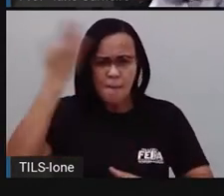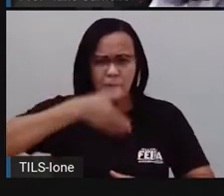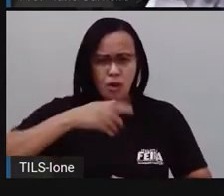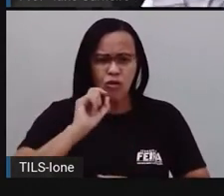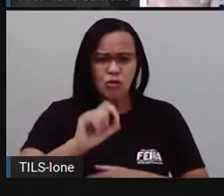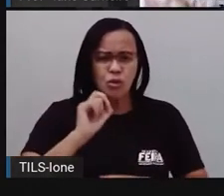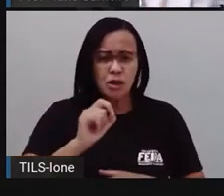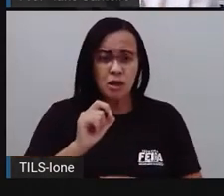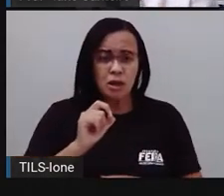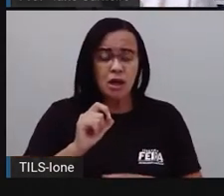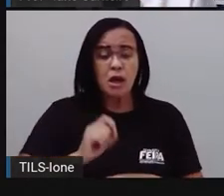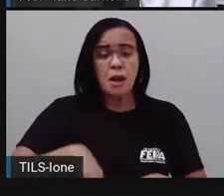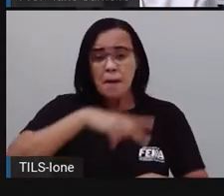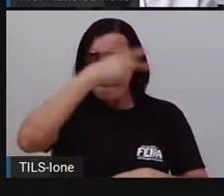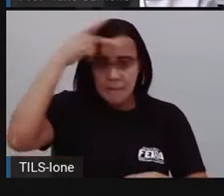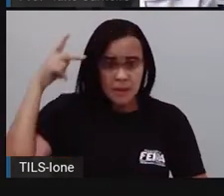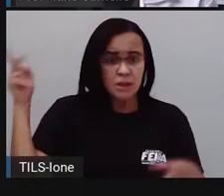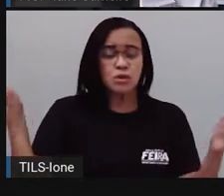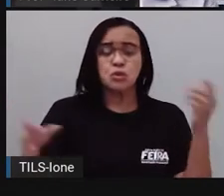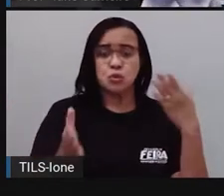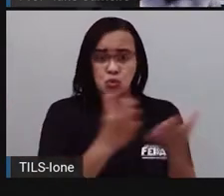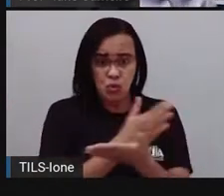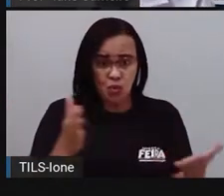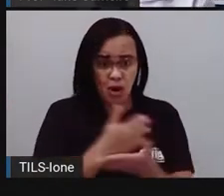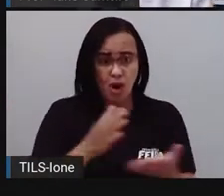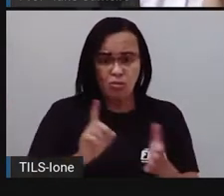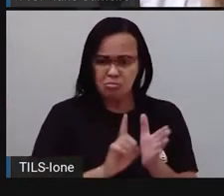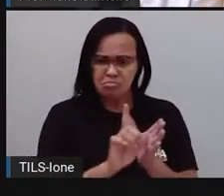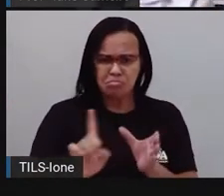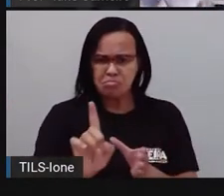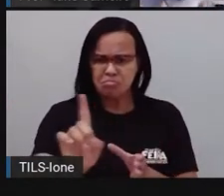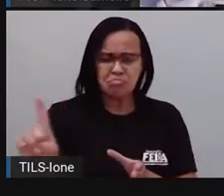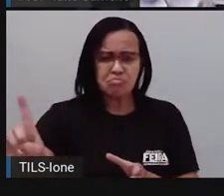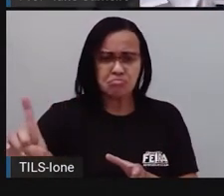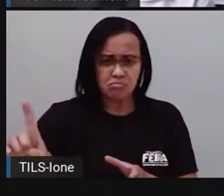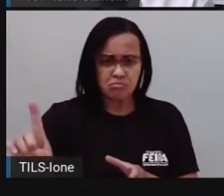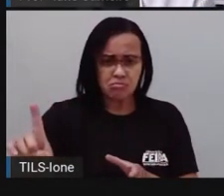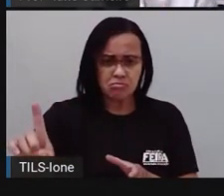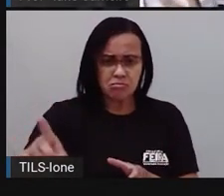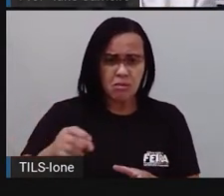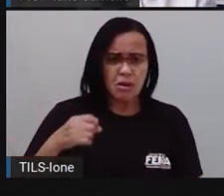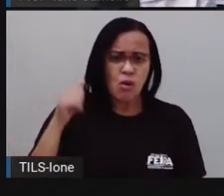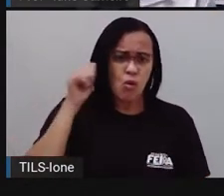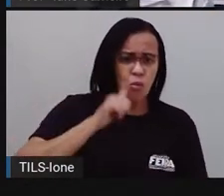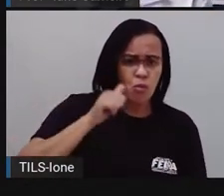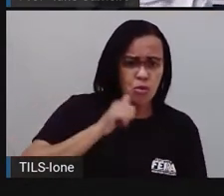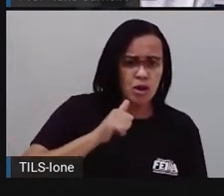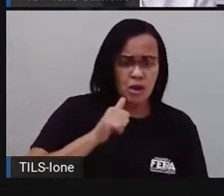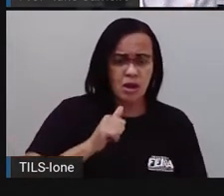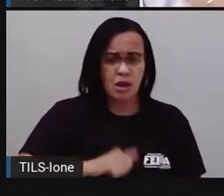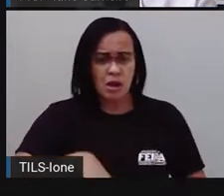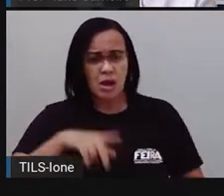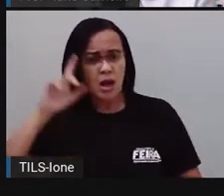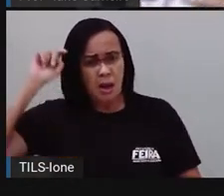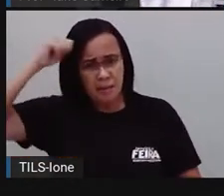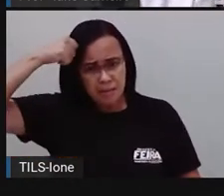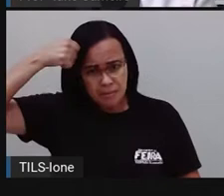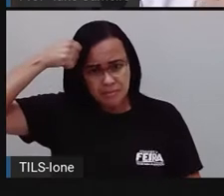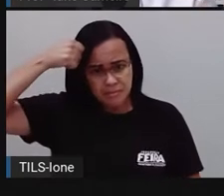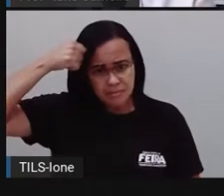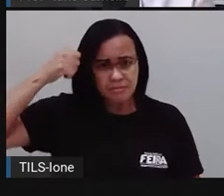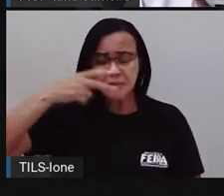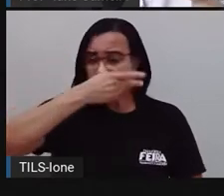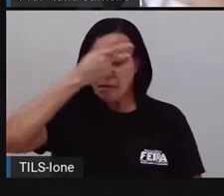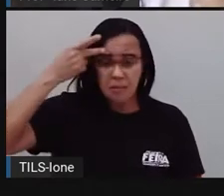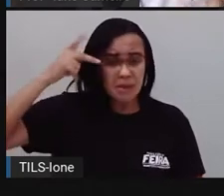não enxergava, ou porque era deficiente físico, ou porque era mulher, né? Ou porque era negro. Então, gente, hoje em dia,